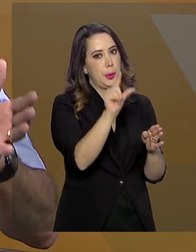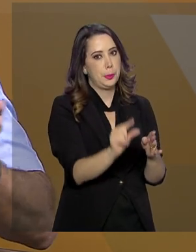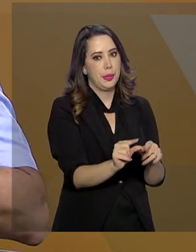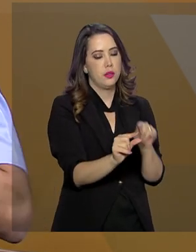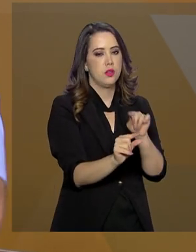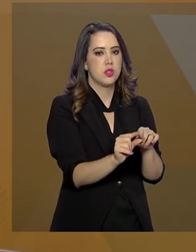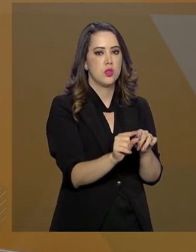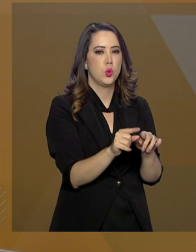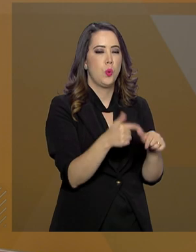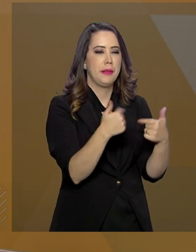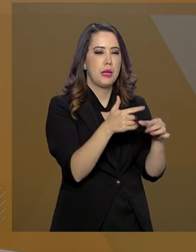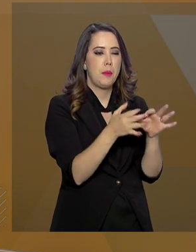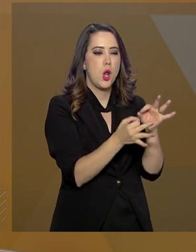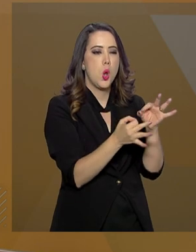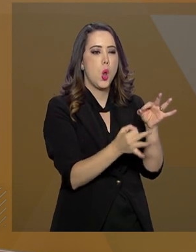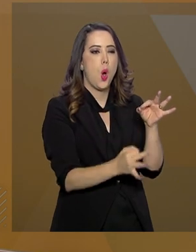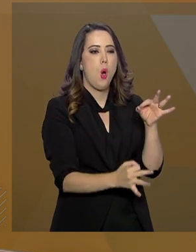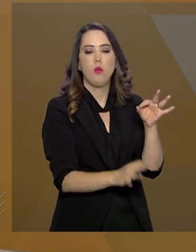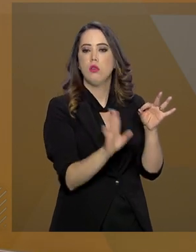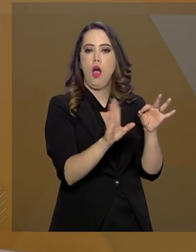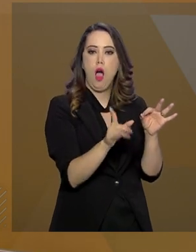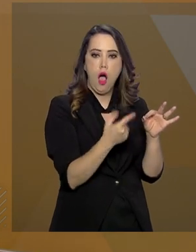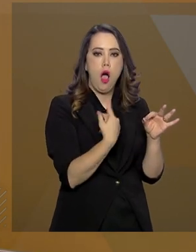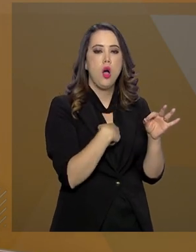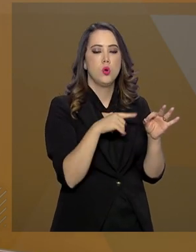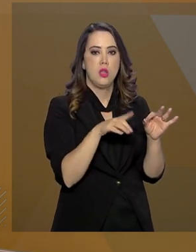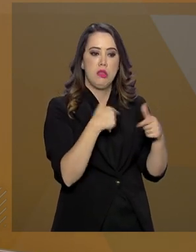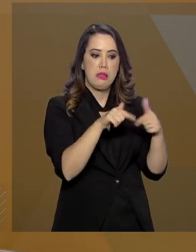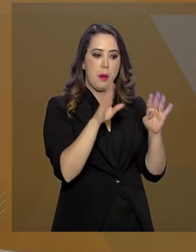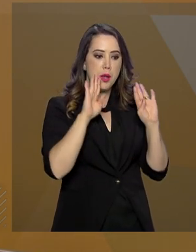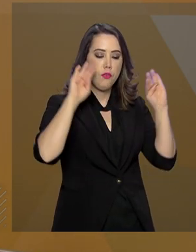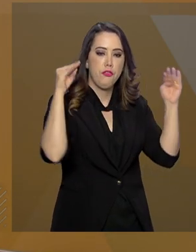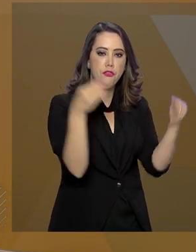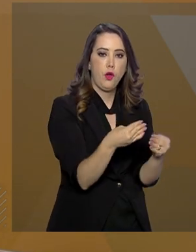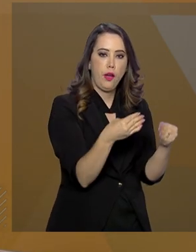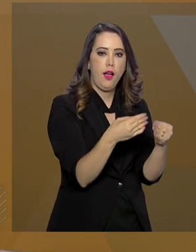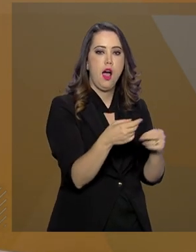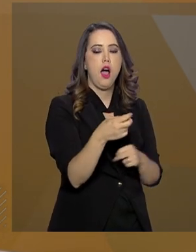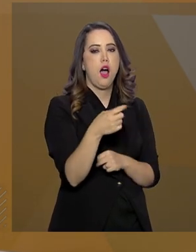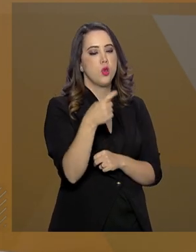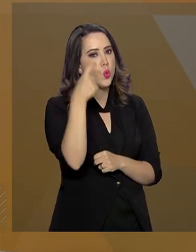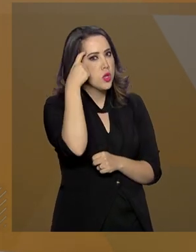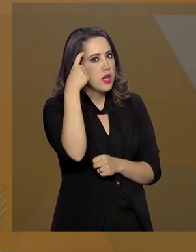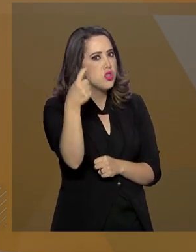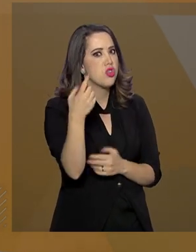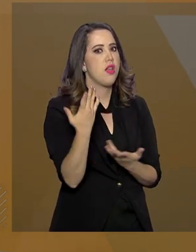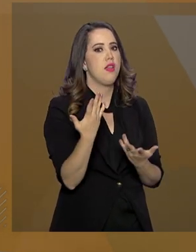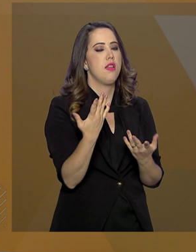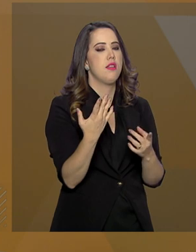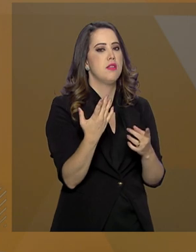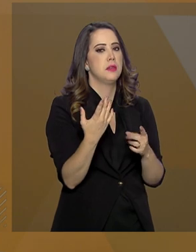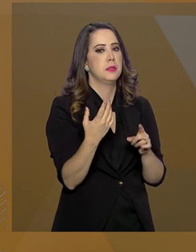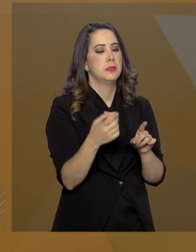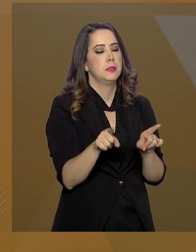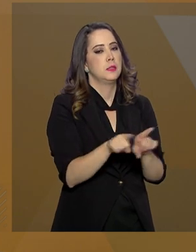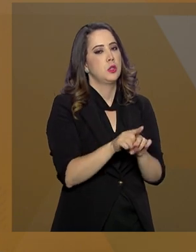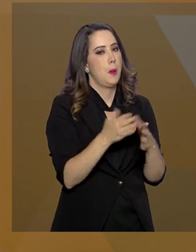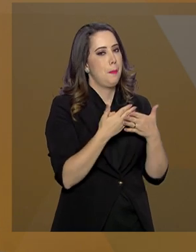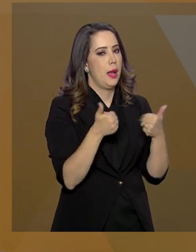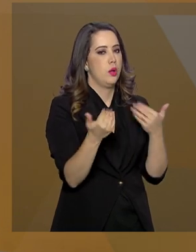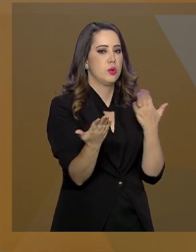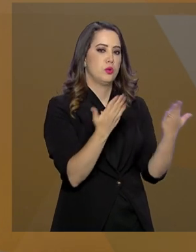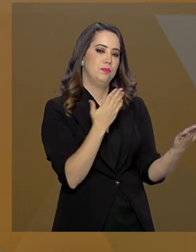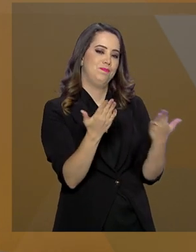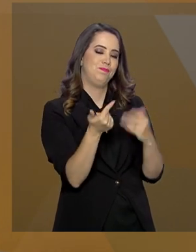operações longas, mas são pontuais. Um trabalho muito mais intenso de integração e de inteligência. Os resultados têm sido muito melhores do que foram no ano